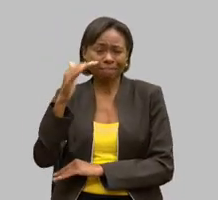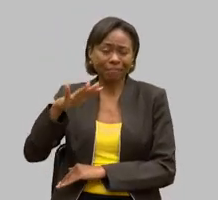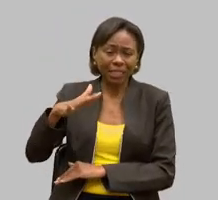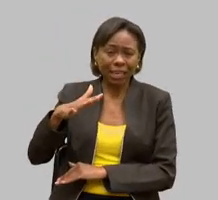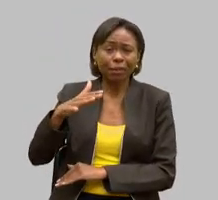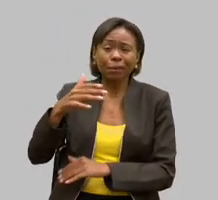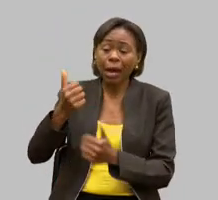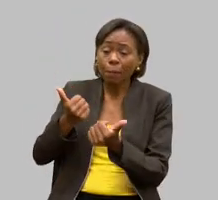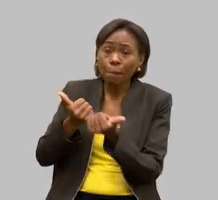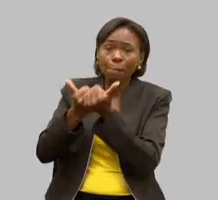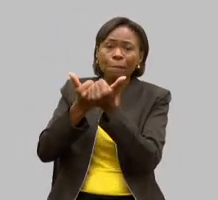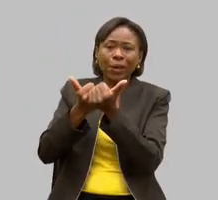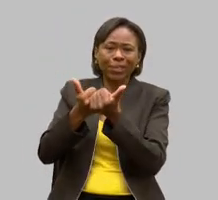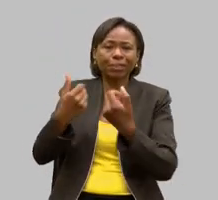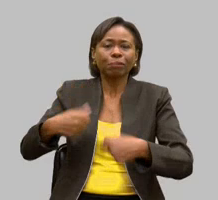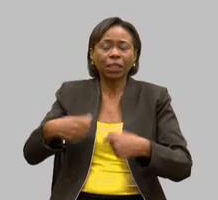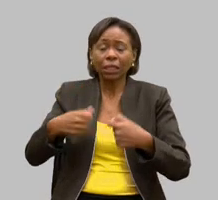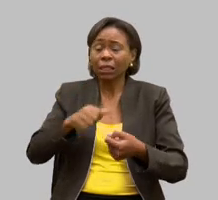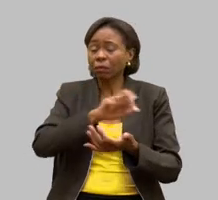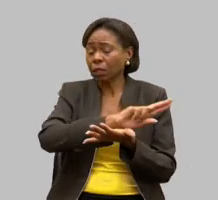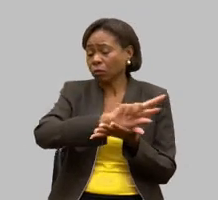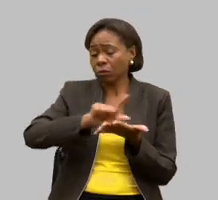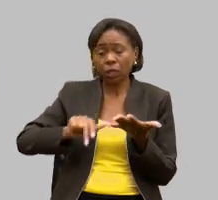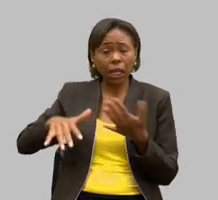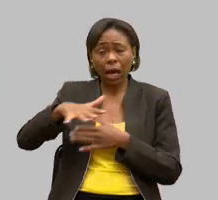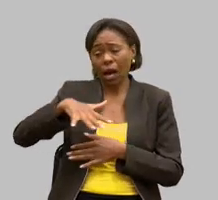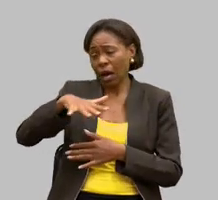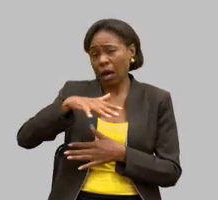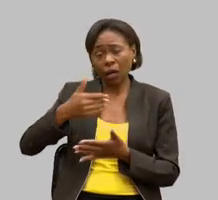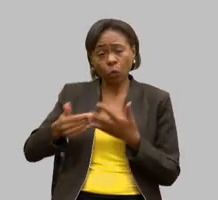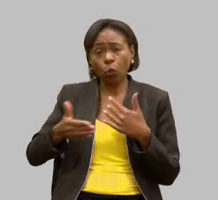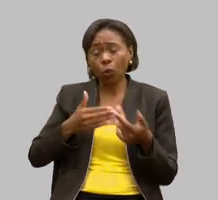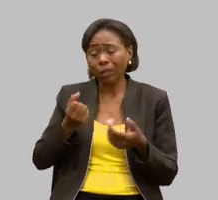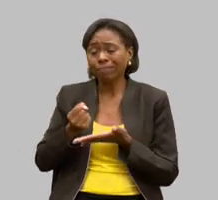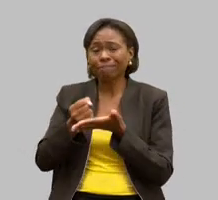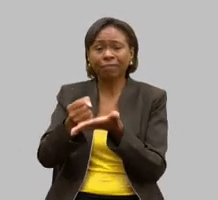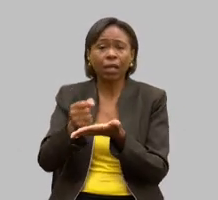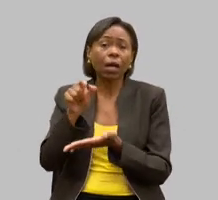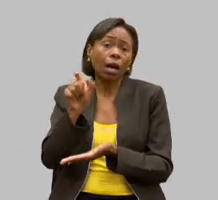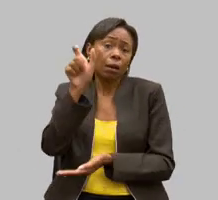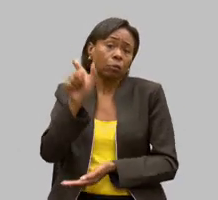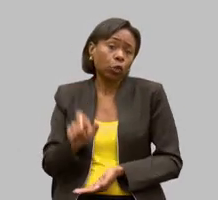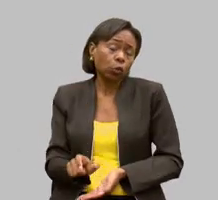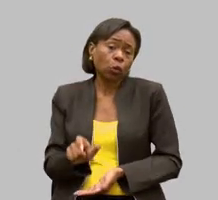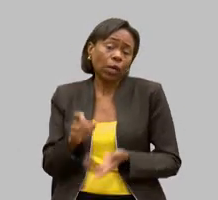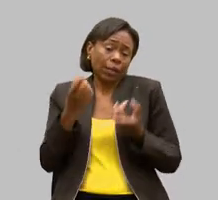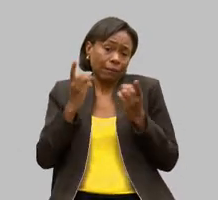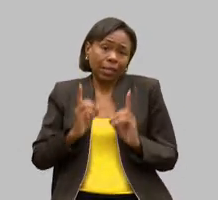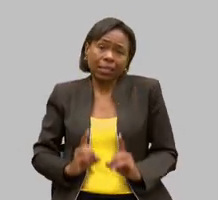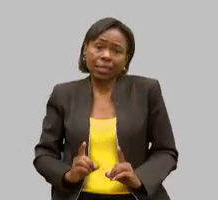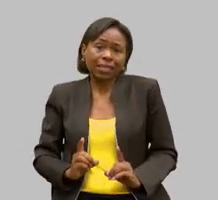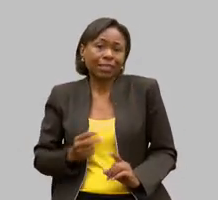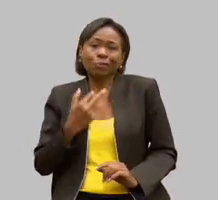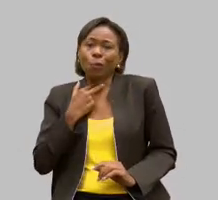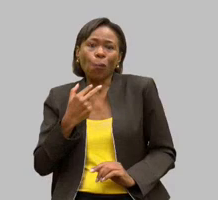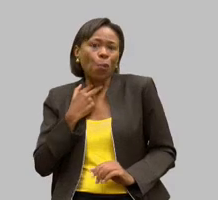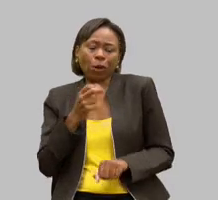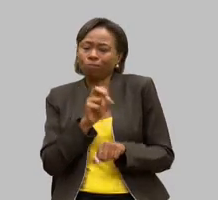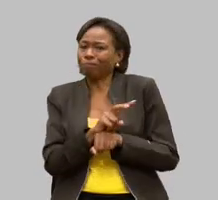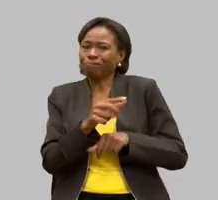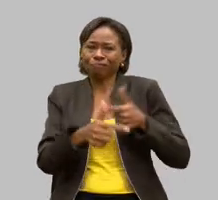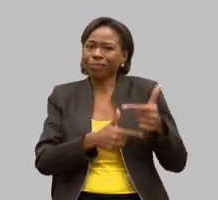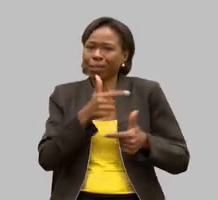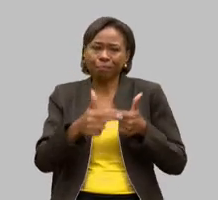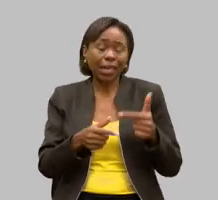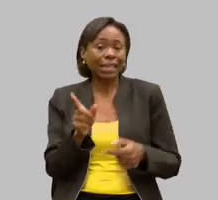vida que demandam um número de profissionais muito maior é aquela pessoa com deficiência que não está apta para ir para o mercado de trabalho que não vai chegar nas escolas